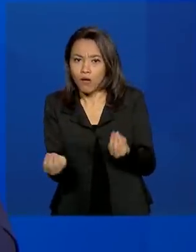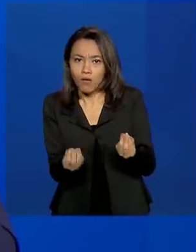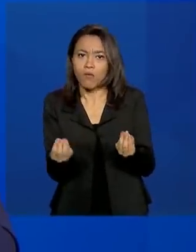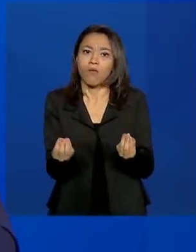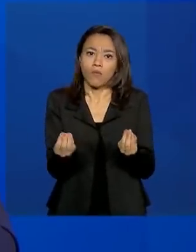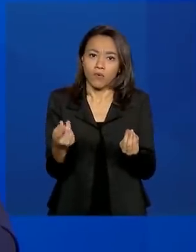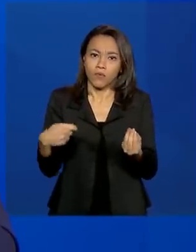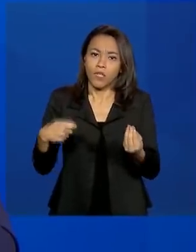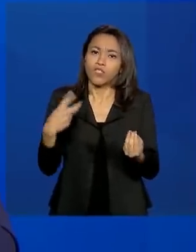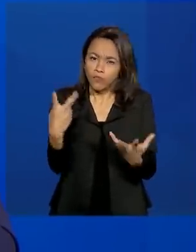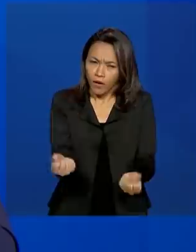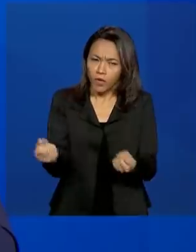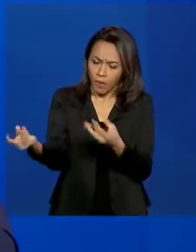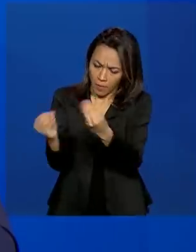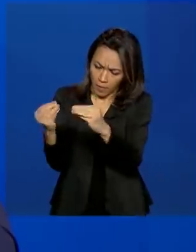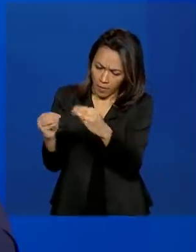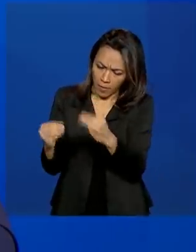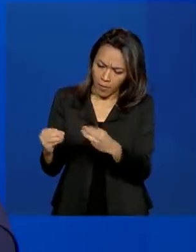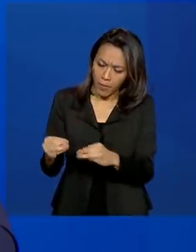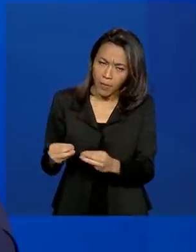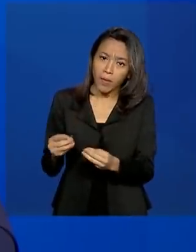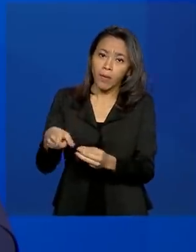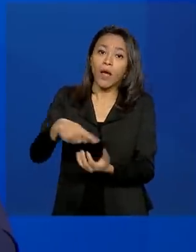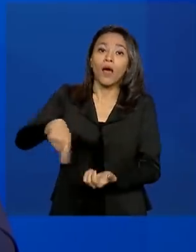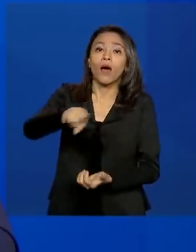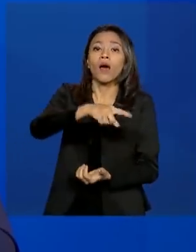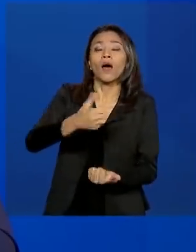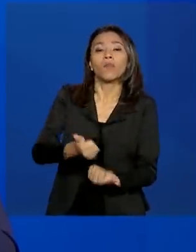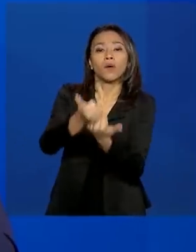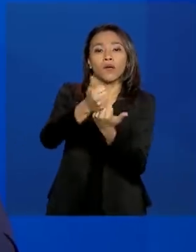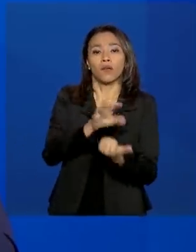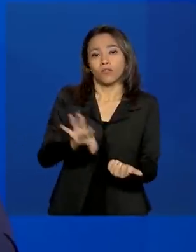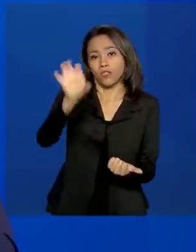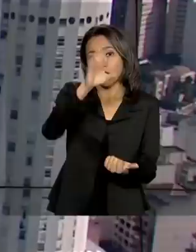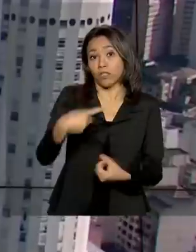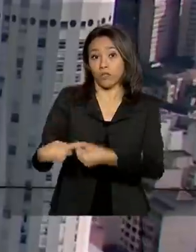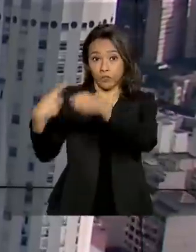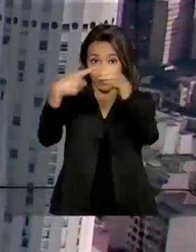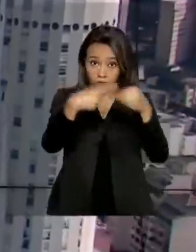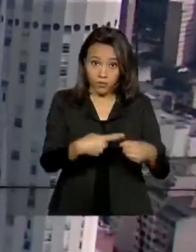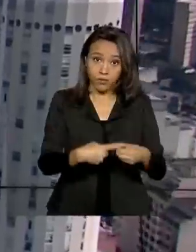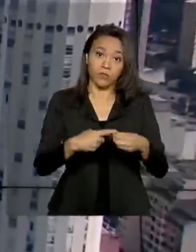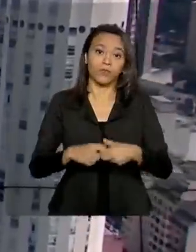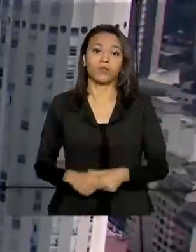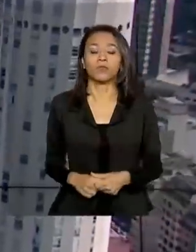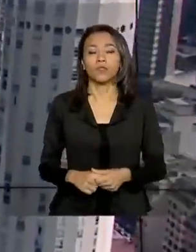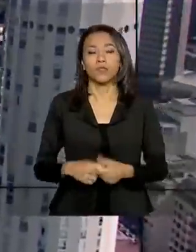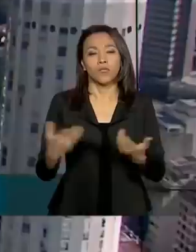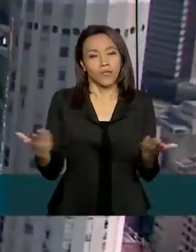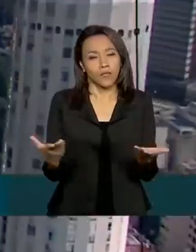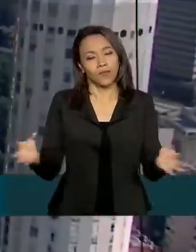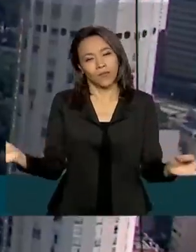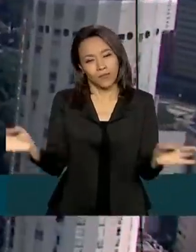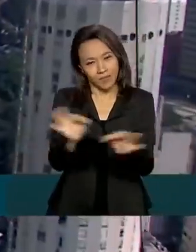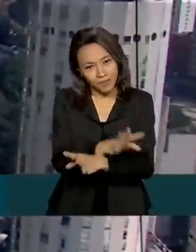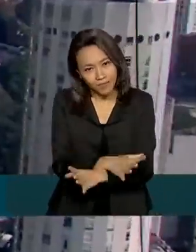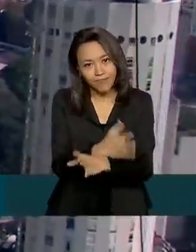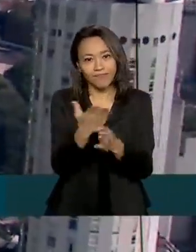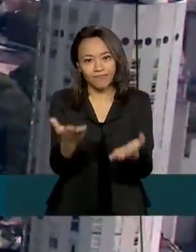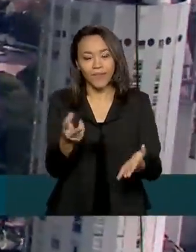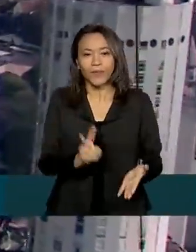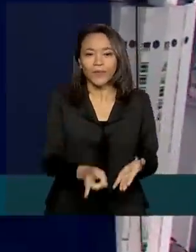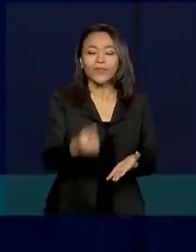Isso é o que a gente vai desenhar. Isso é o que a vai dar suporte para estados e municípios. O governo agora termina aqui.